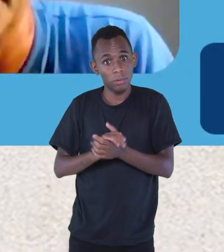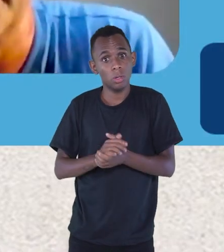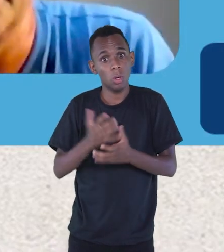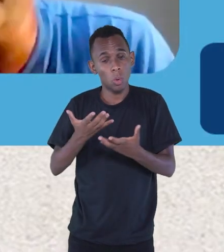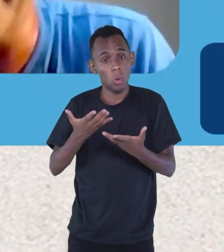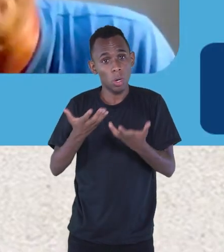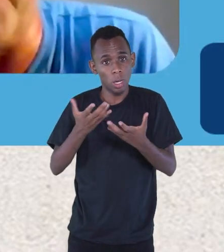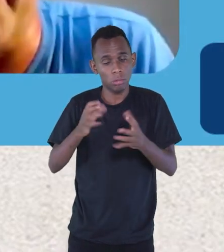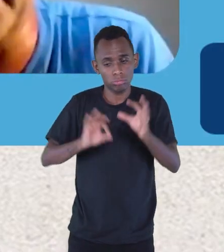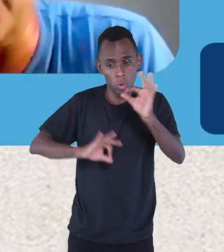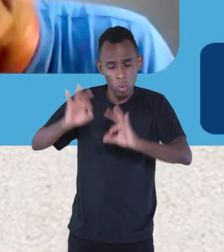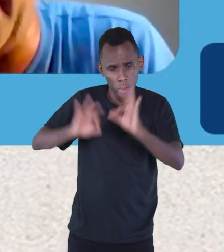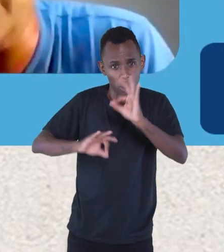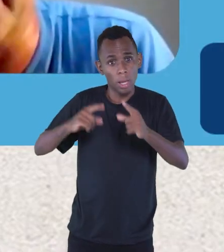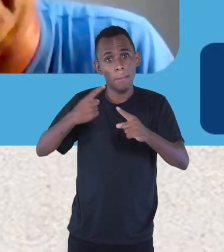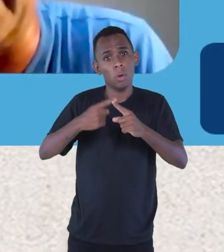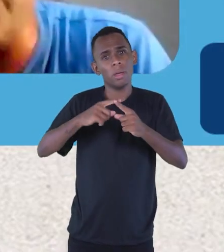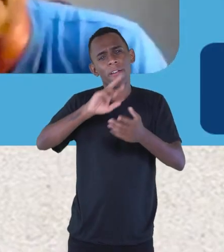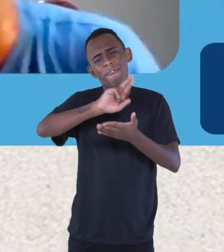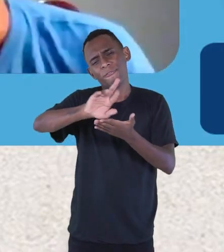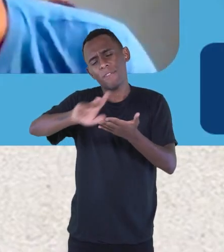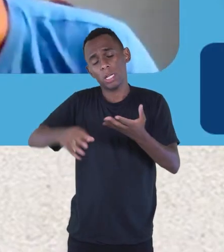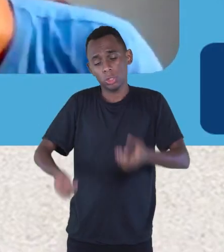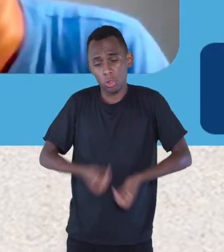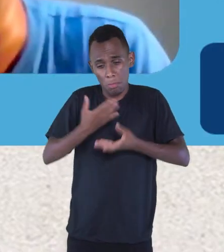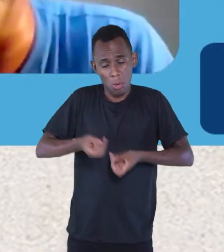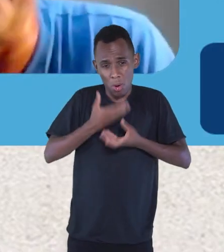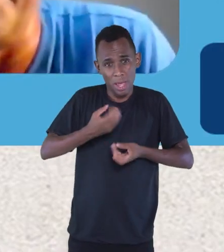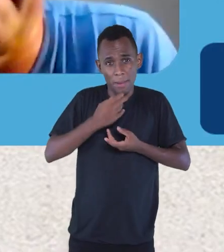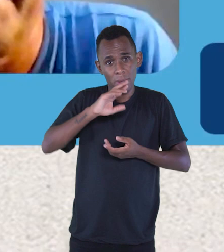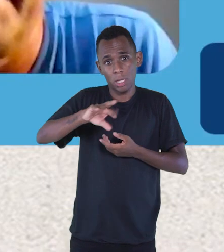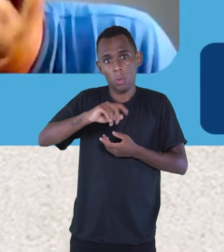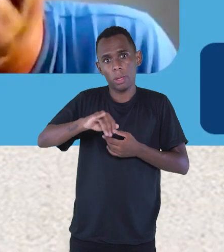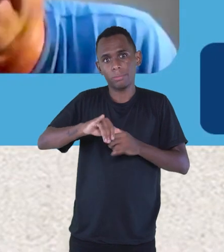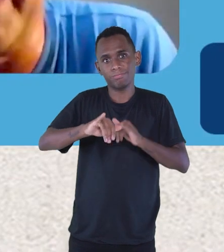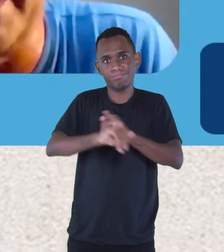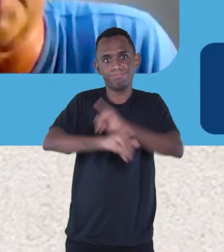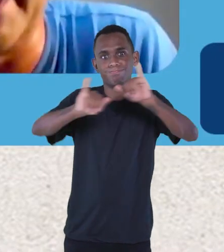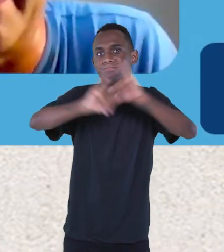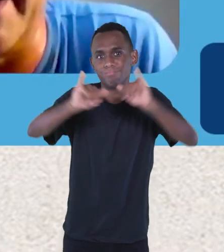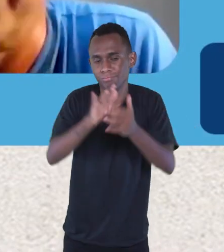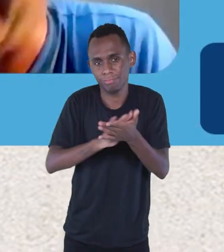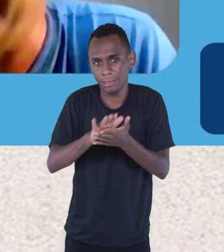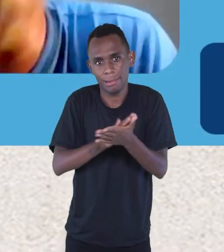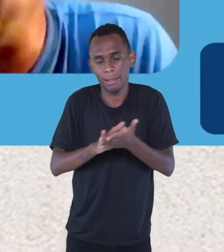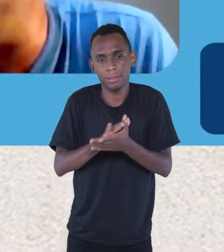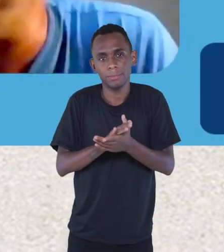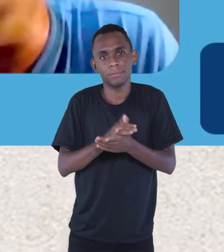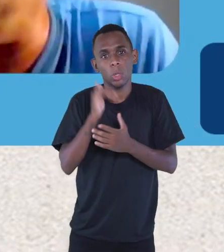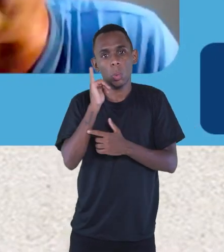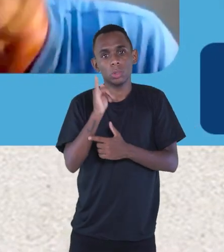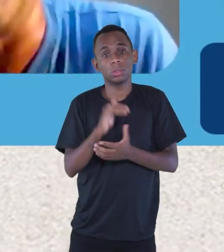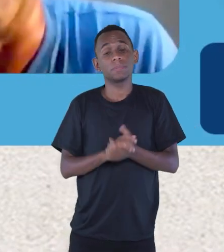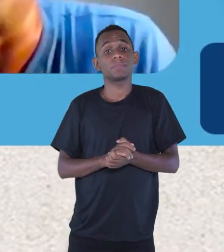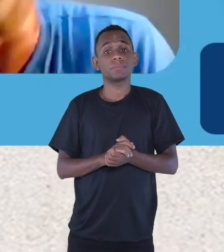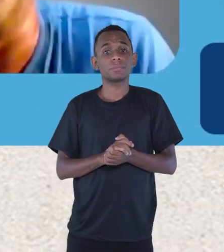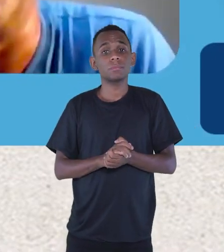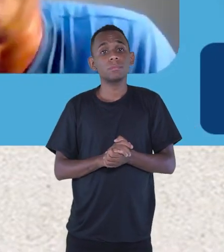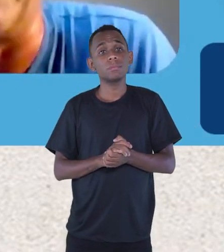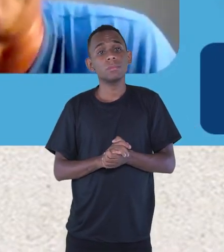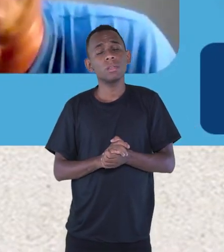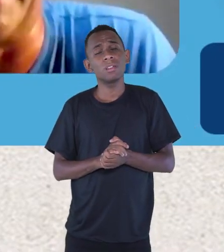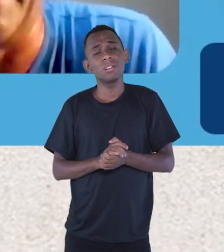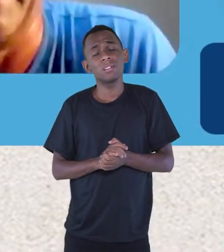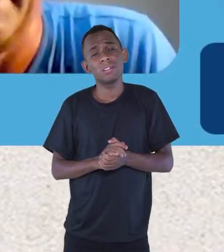dispersos. São vários poemas que eu tenho e que não são narrativas. Então, vários não, são poucos, na verdade,